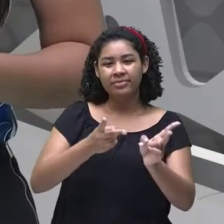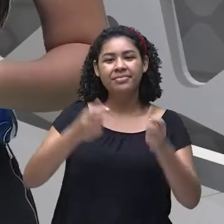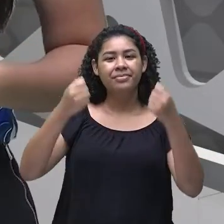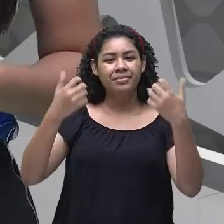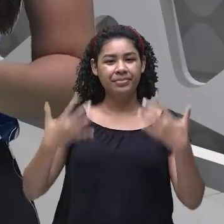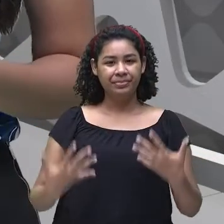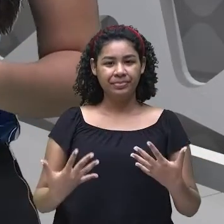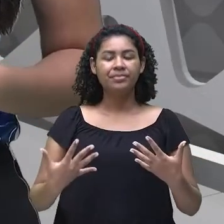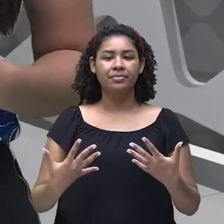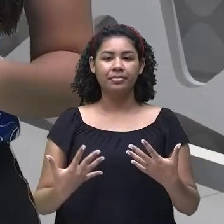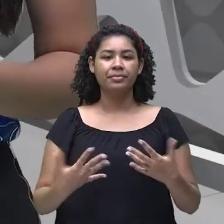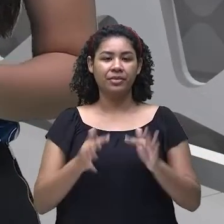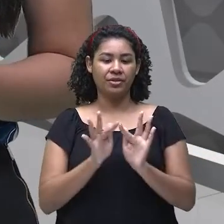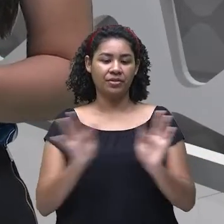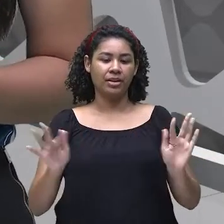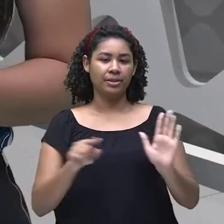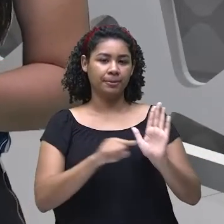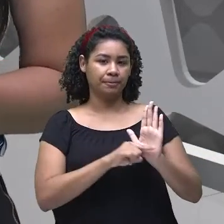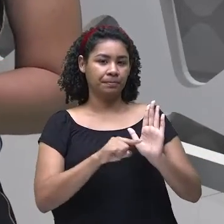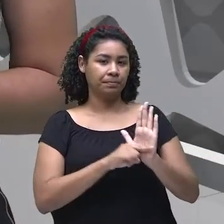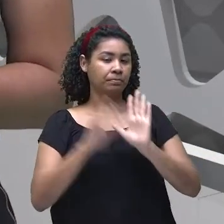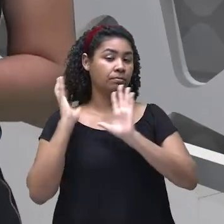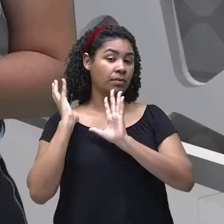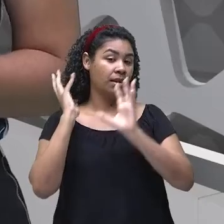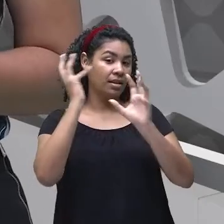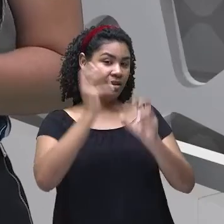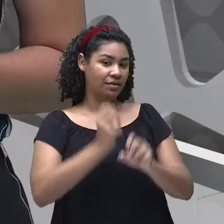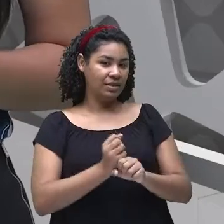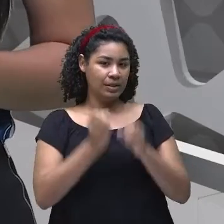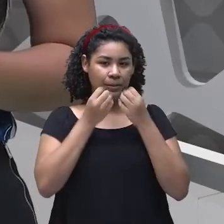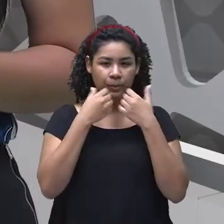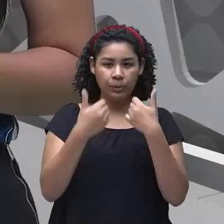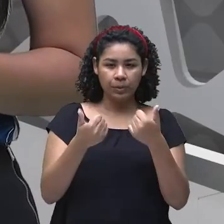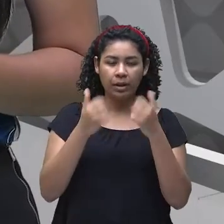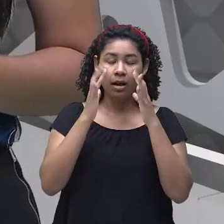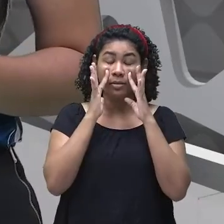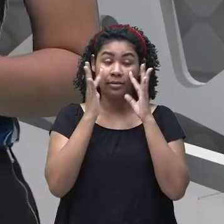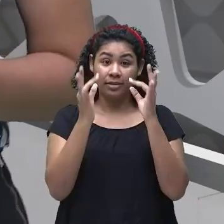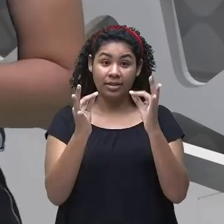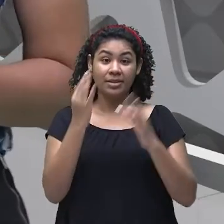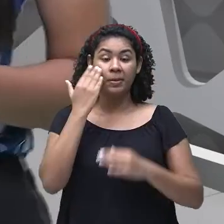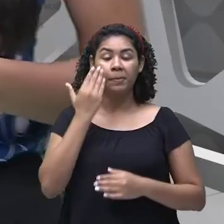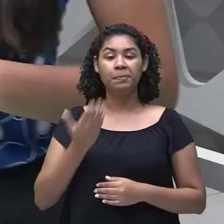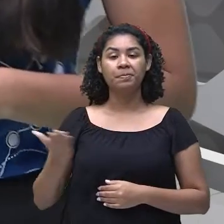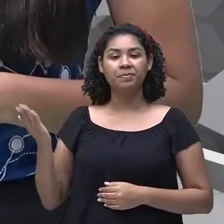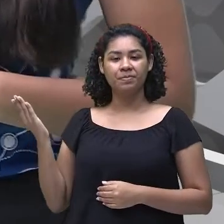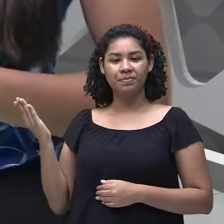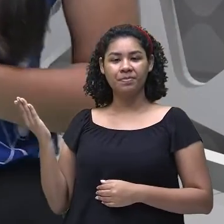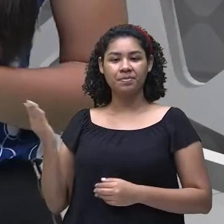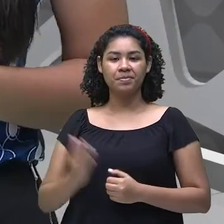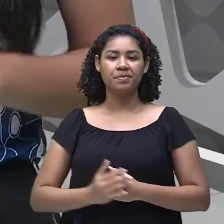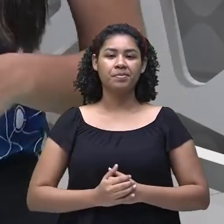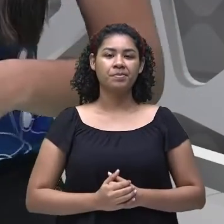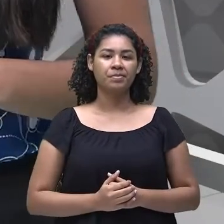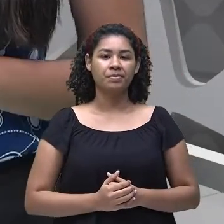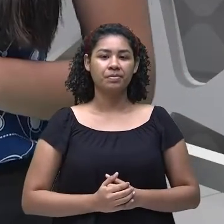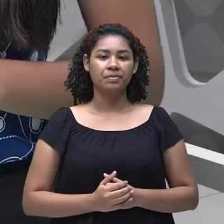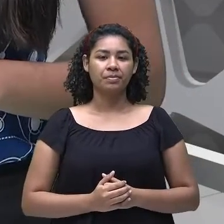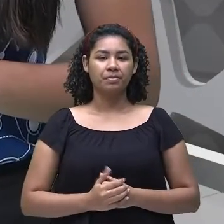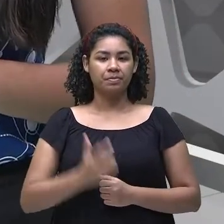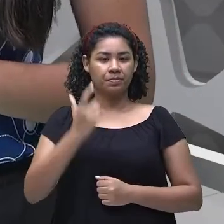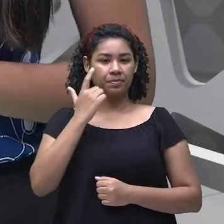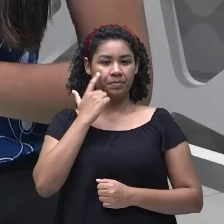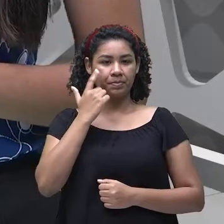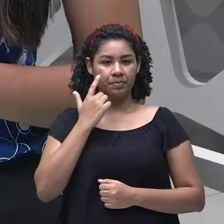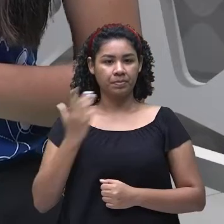na forma negativa, revisando, ok? Prestem bastante atenção, vai aparecer aqui pra gente ver. Vamos lá. Negative